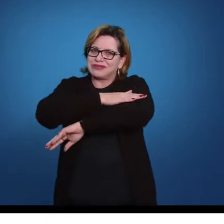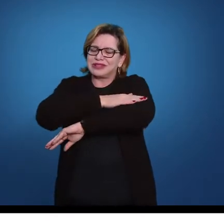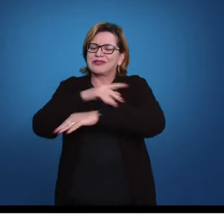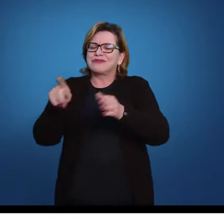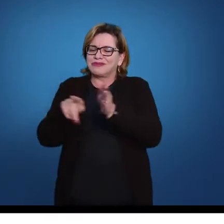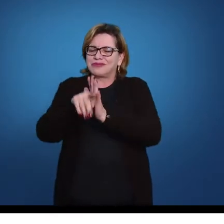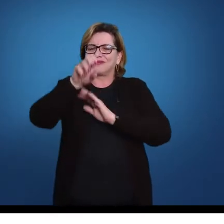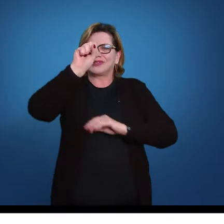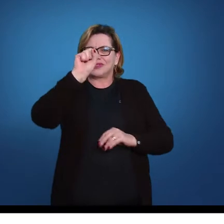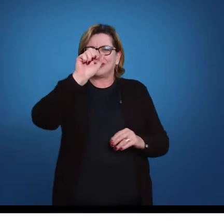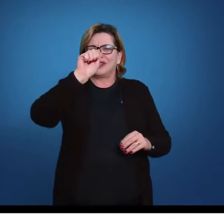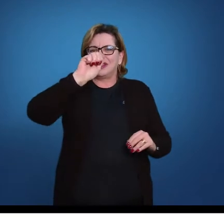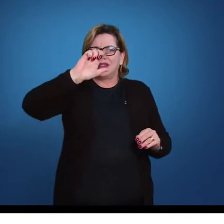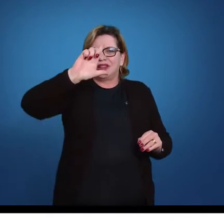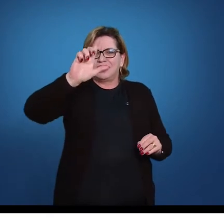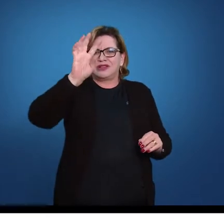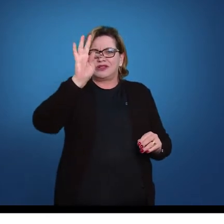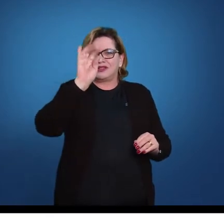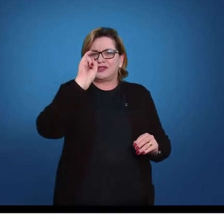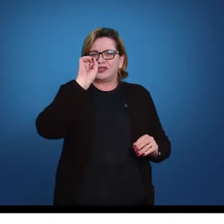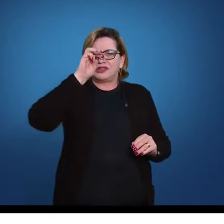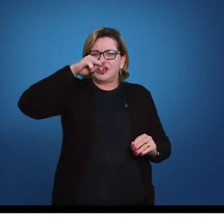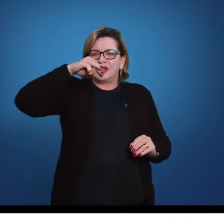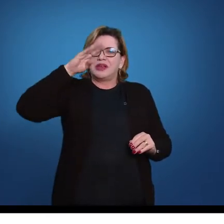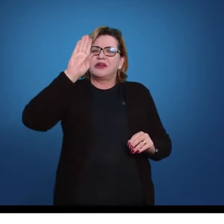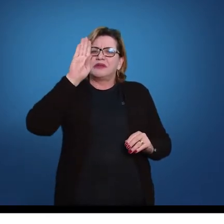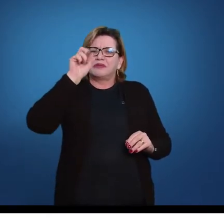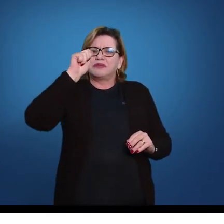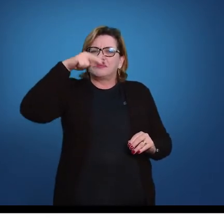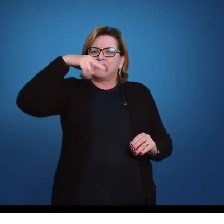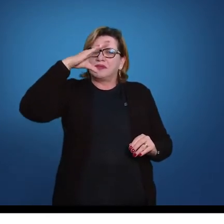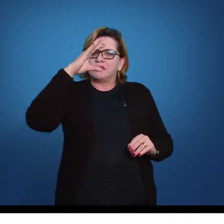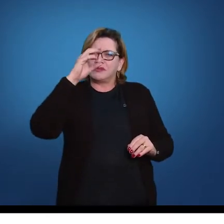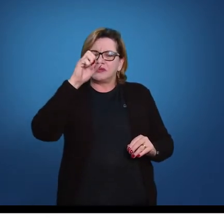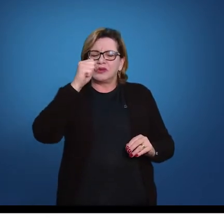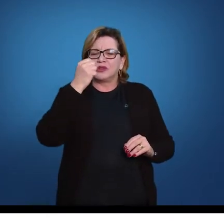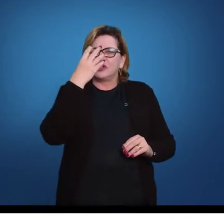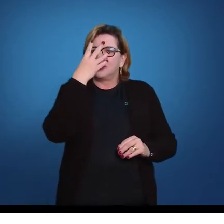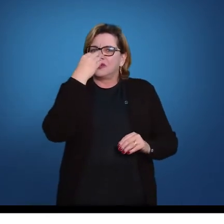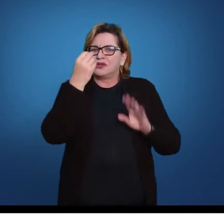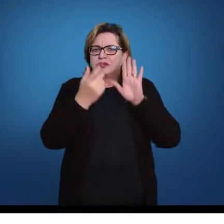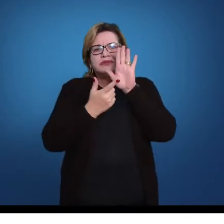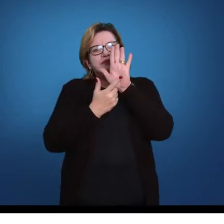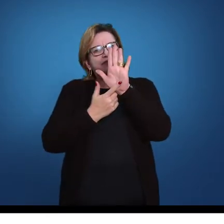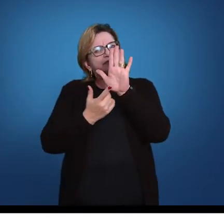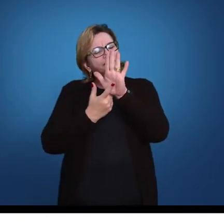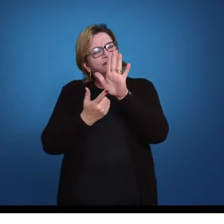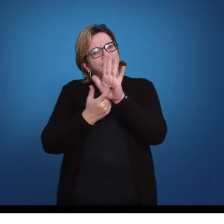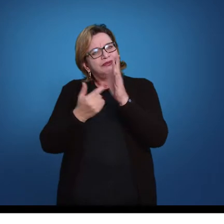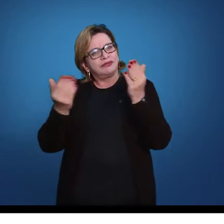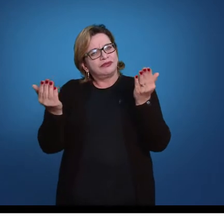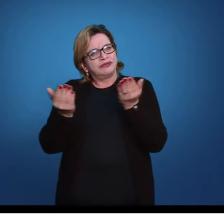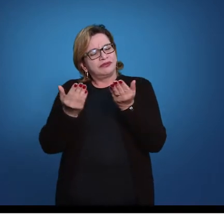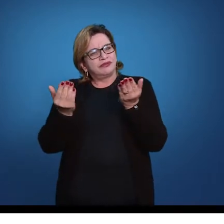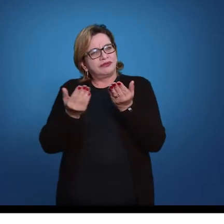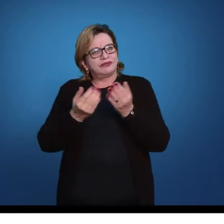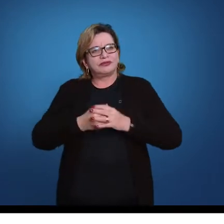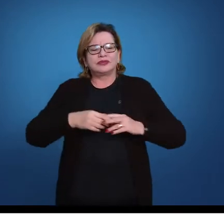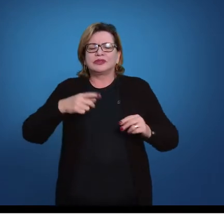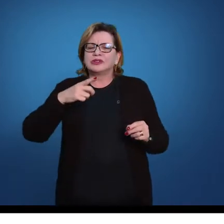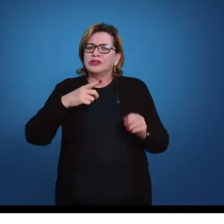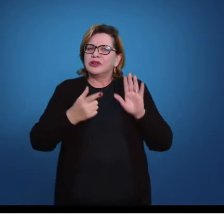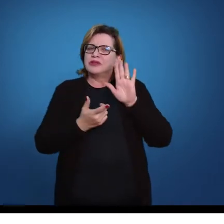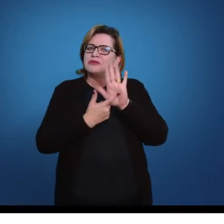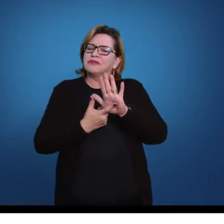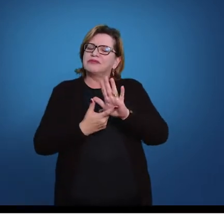saltimbancos. Então, algumas imagens que eu apresento nesta parte, elas